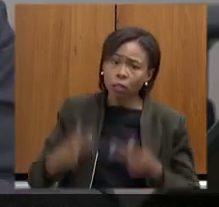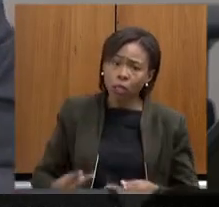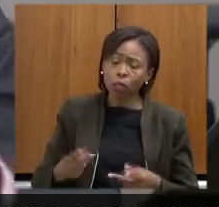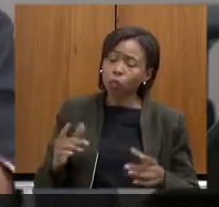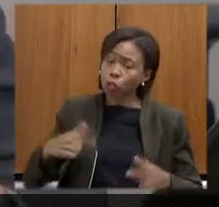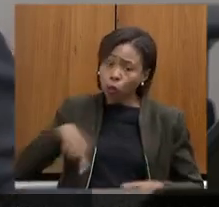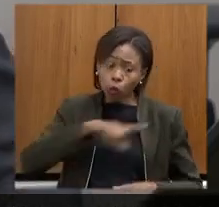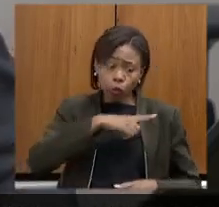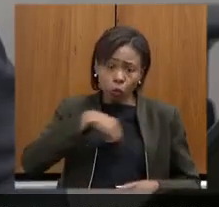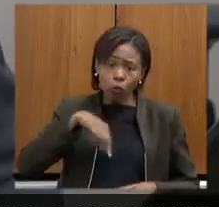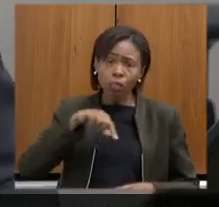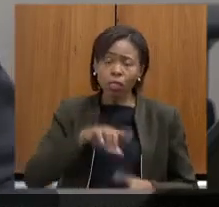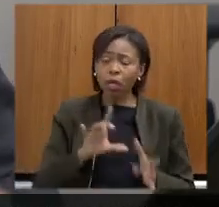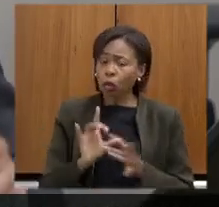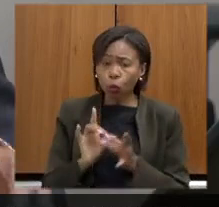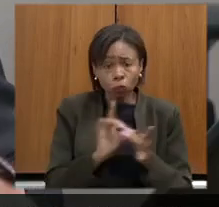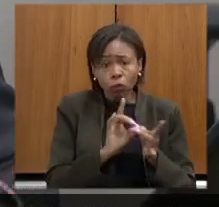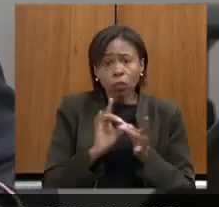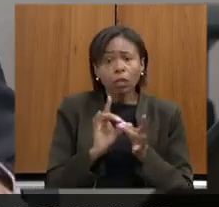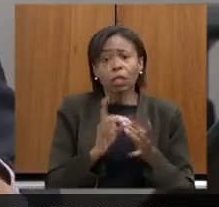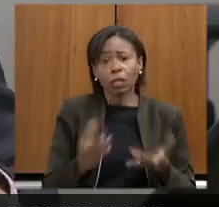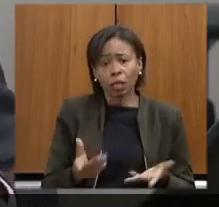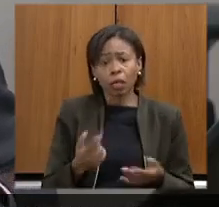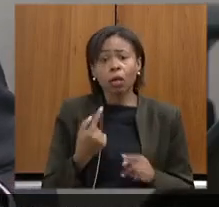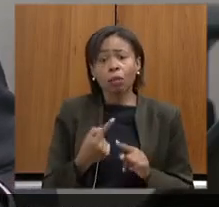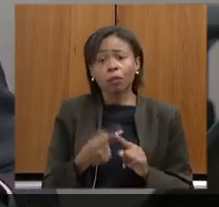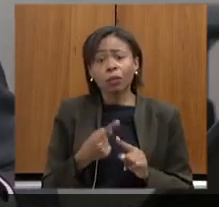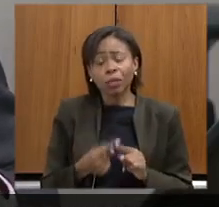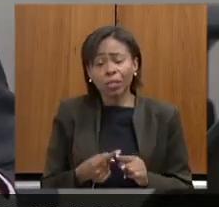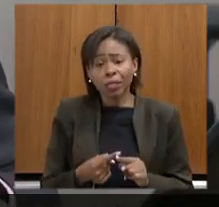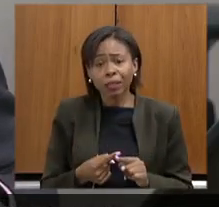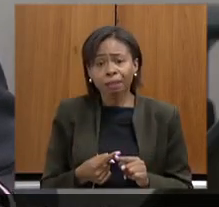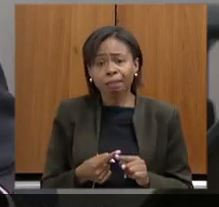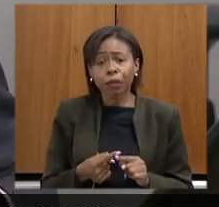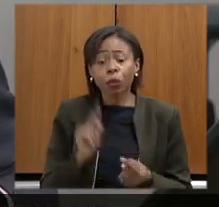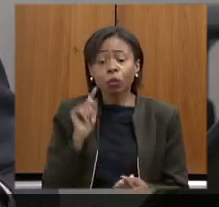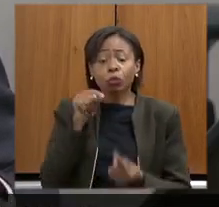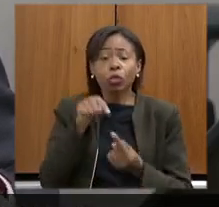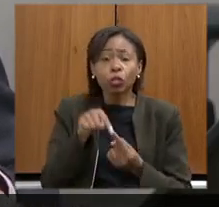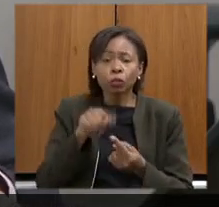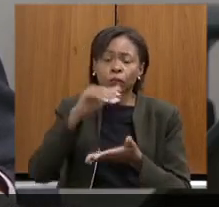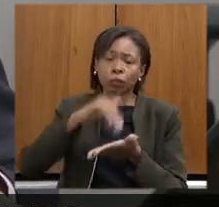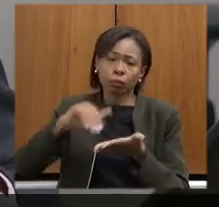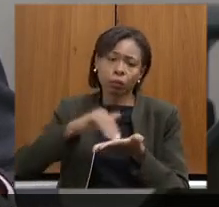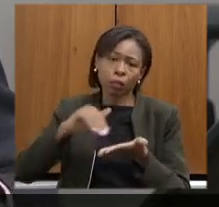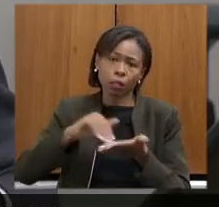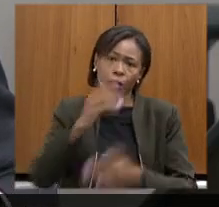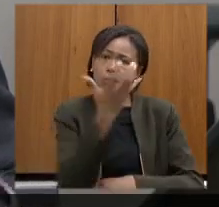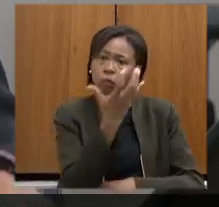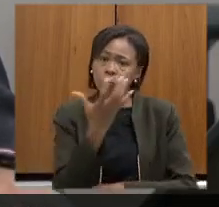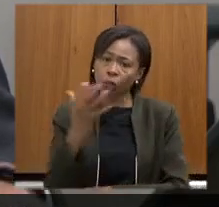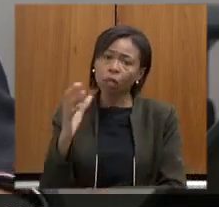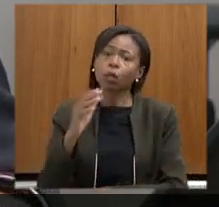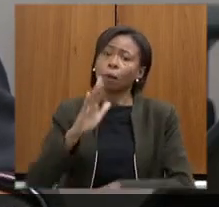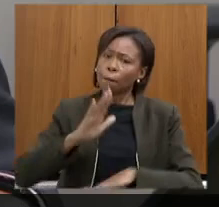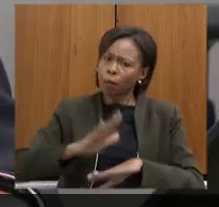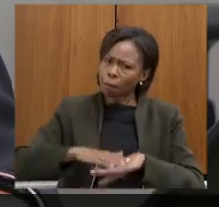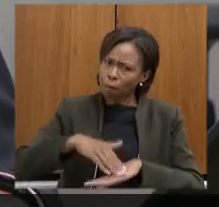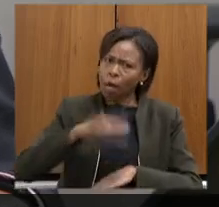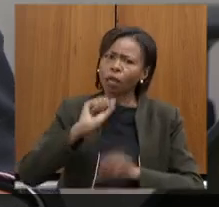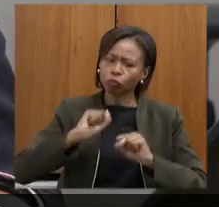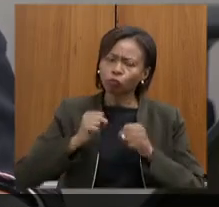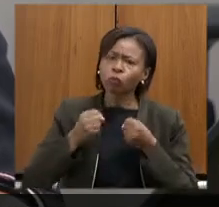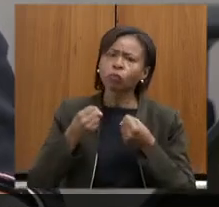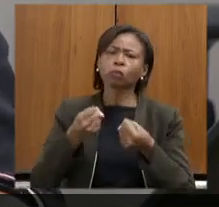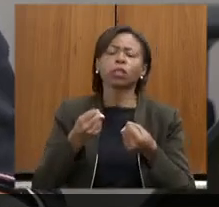partidárias para que a secretaria de meio ambiente seja uma secretaria com o maior fortalecimento para que